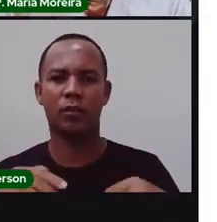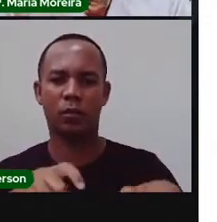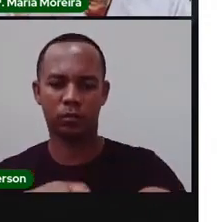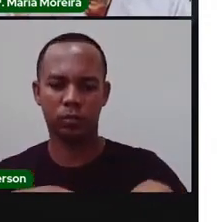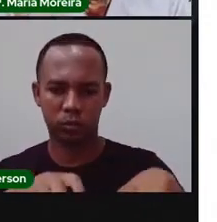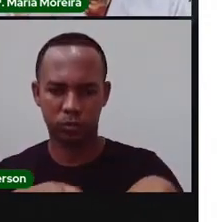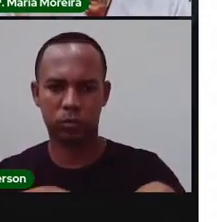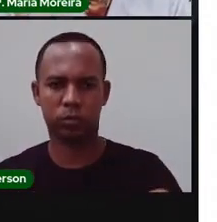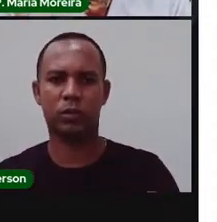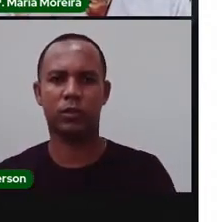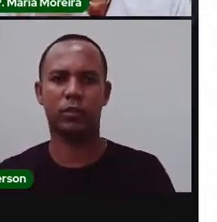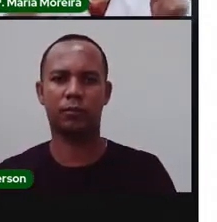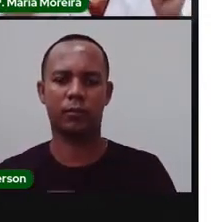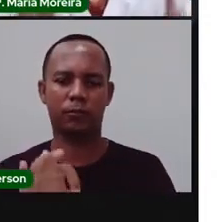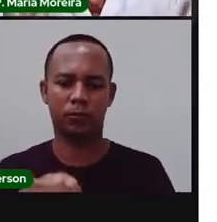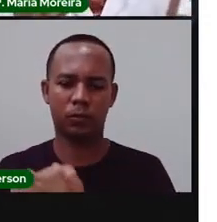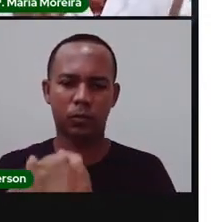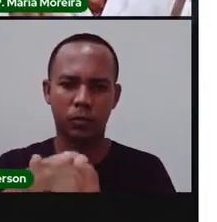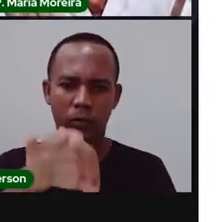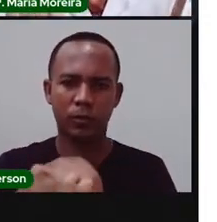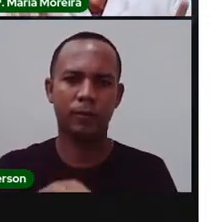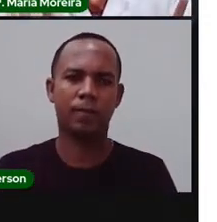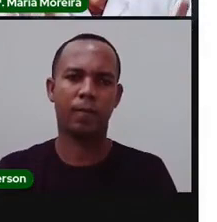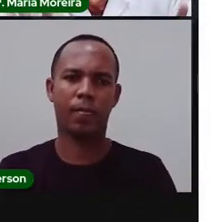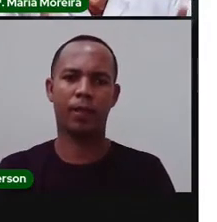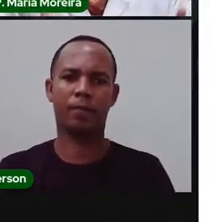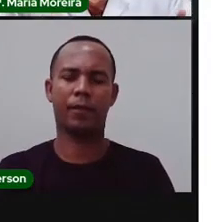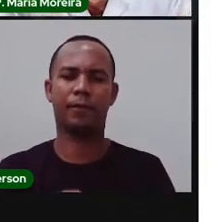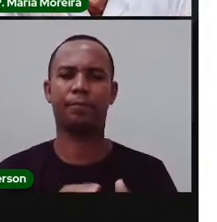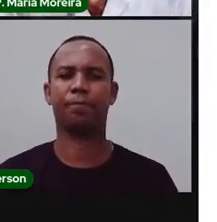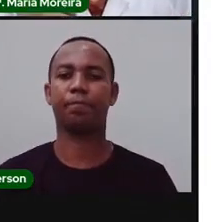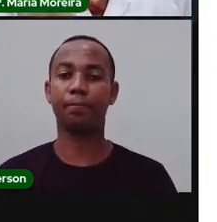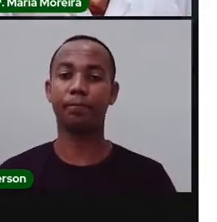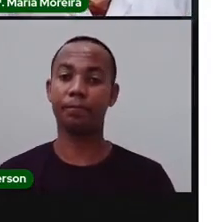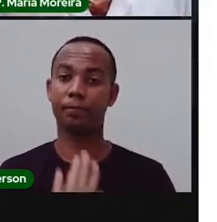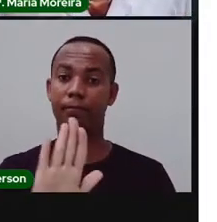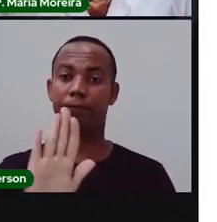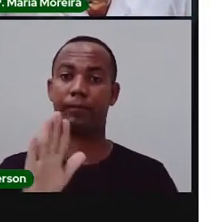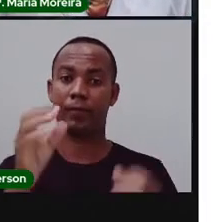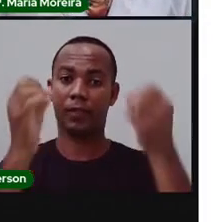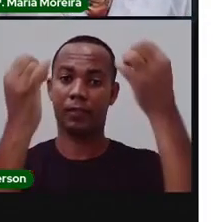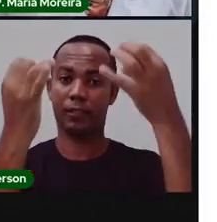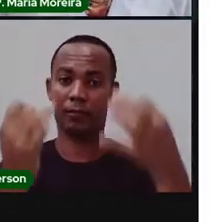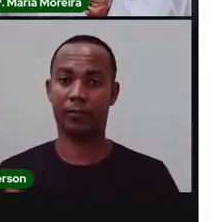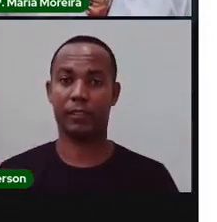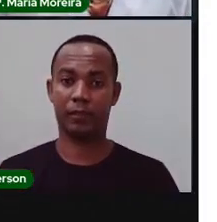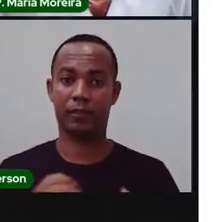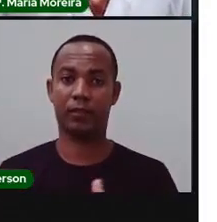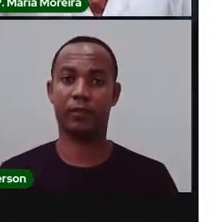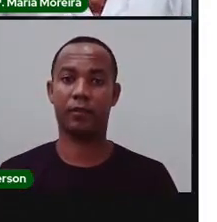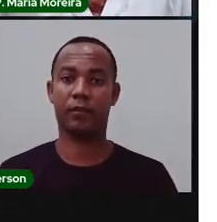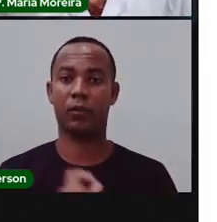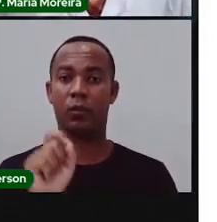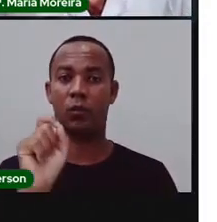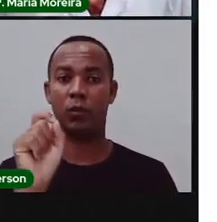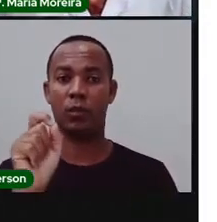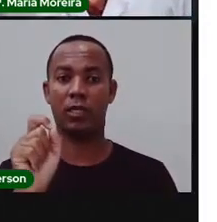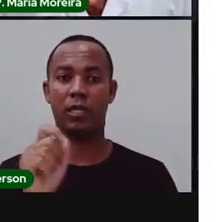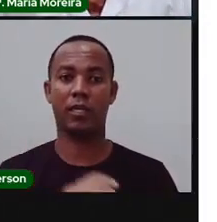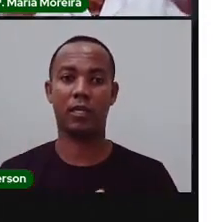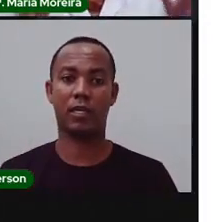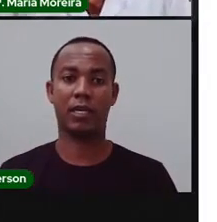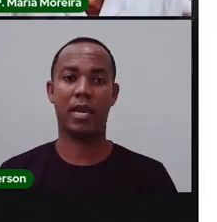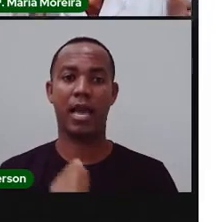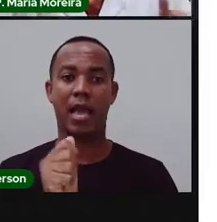pecuária na cidade. Pausa para uma explicação. O que é agricultura e o que é pecuária?